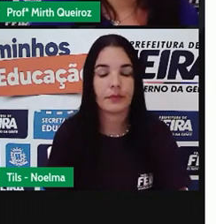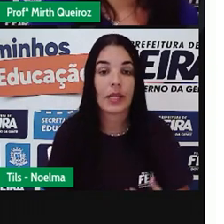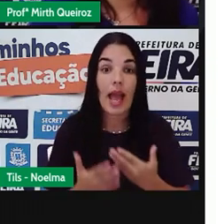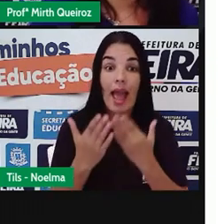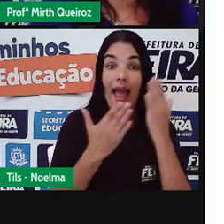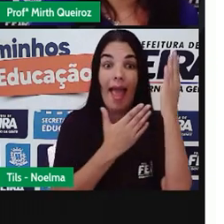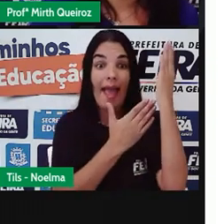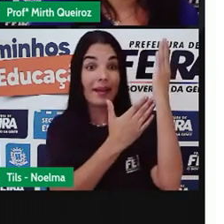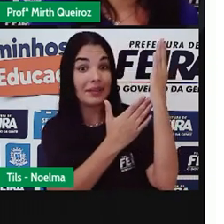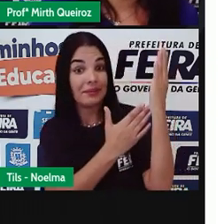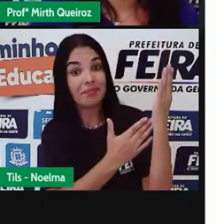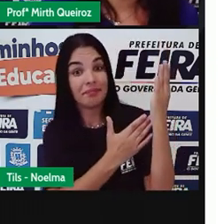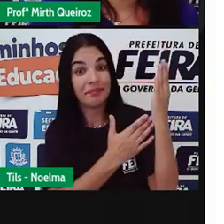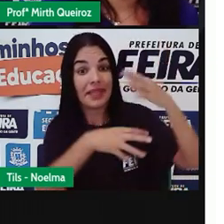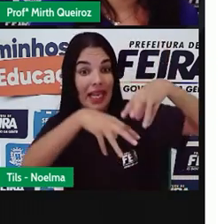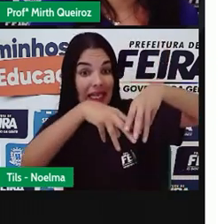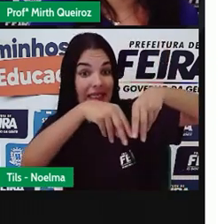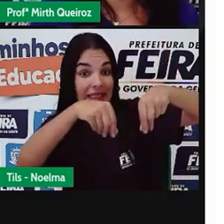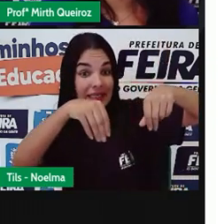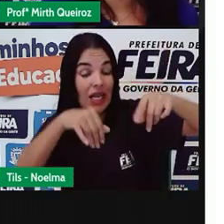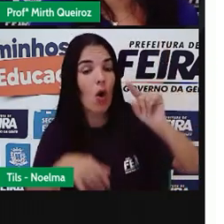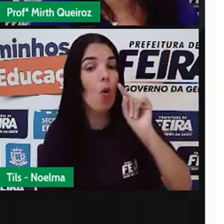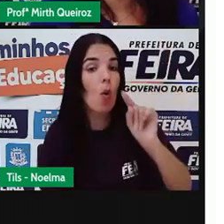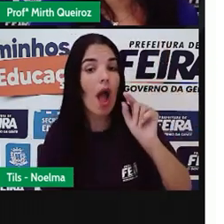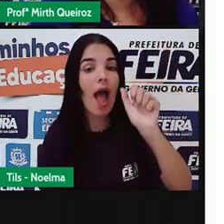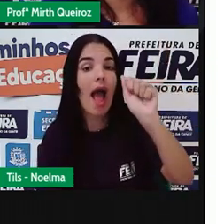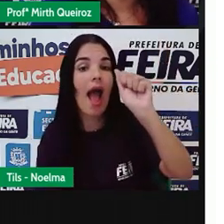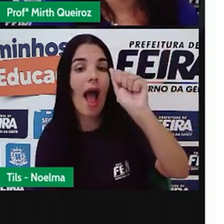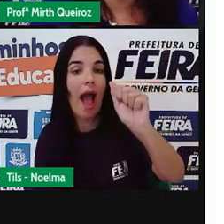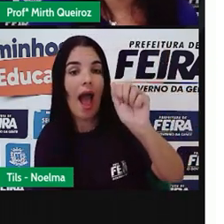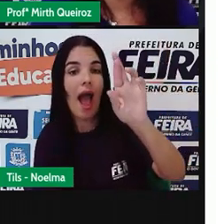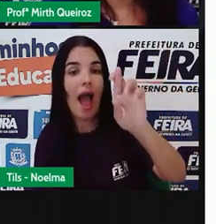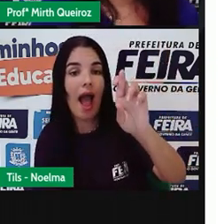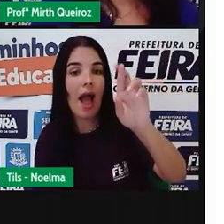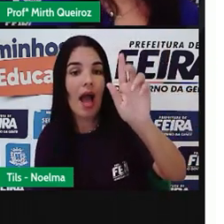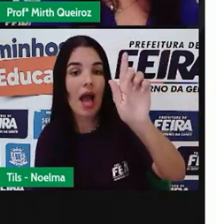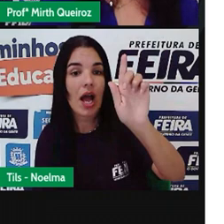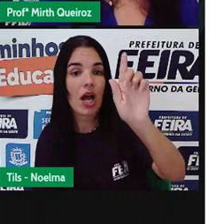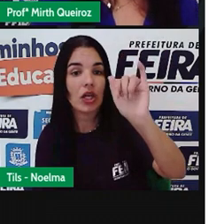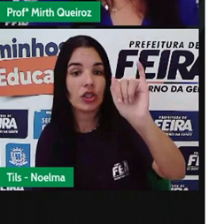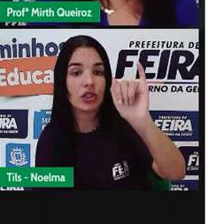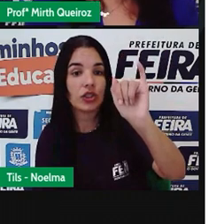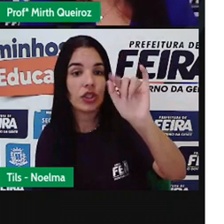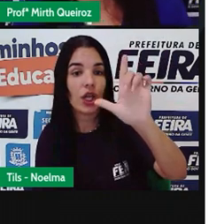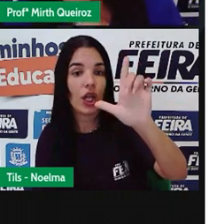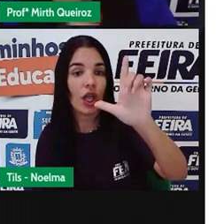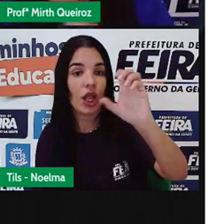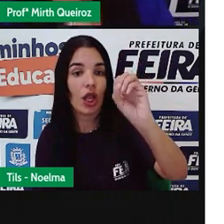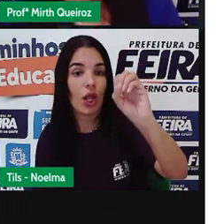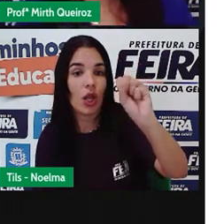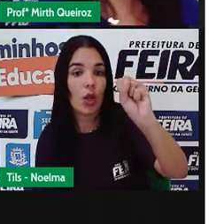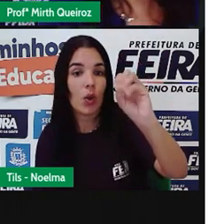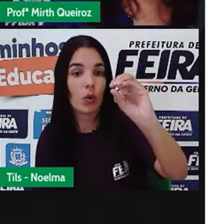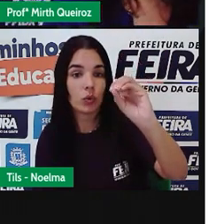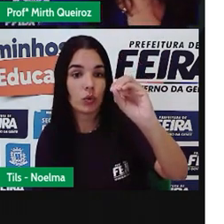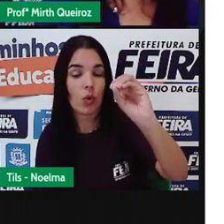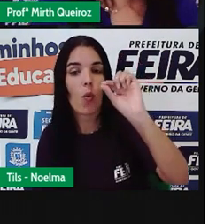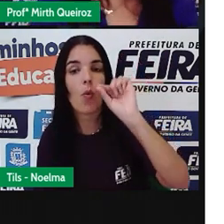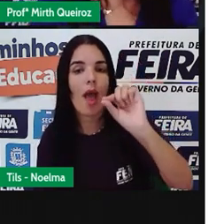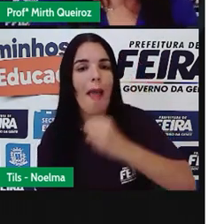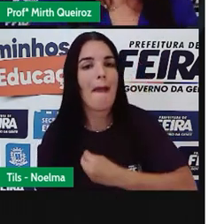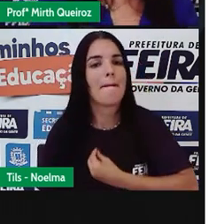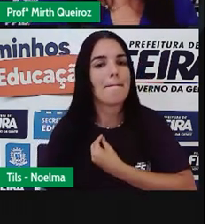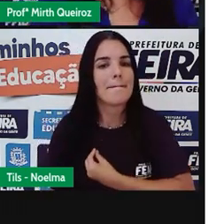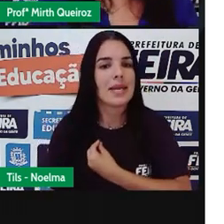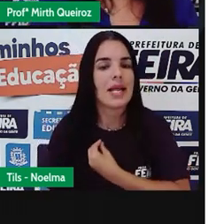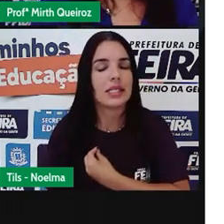O solo argiloso é outro tipo de solo aí, e também está presente.